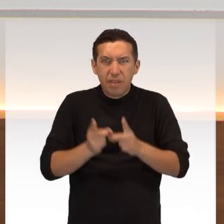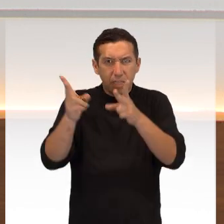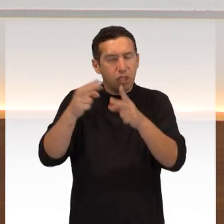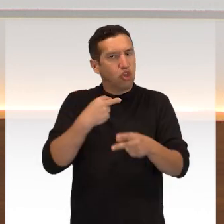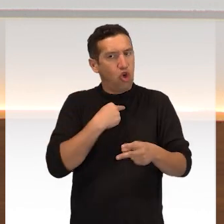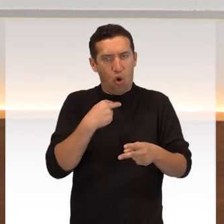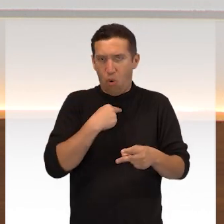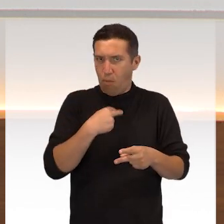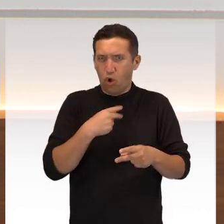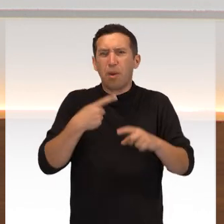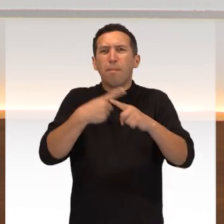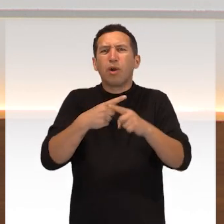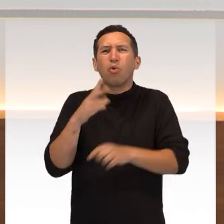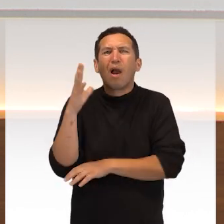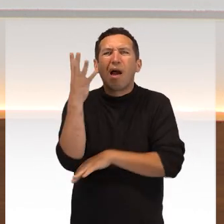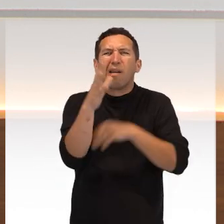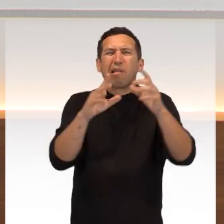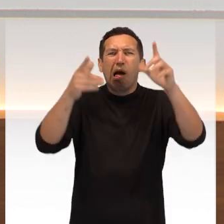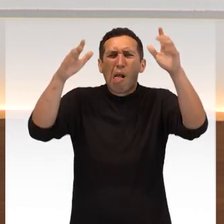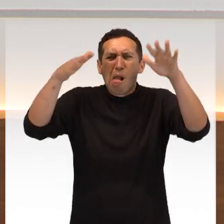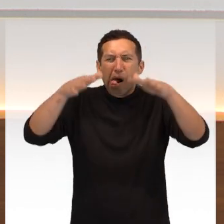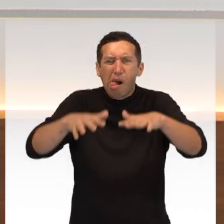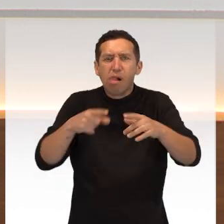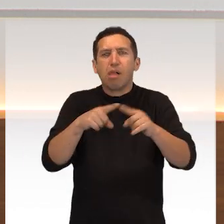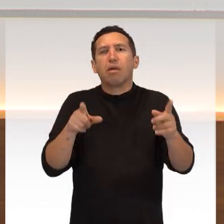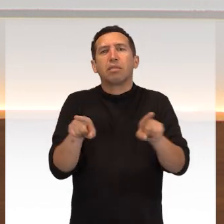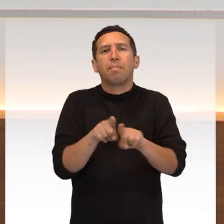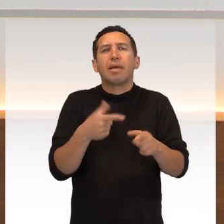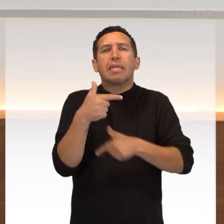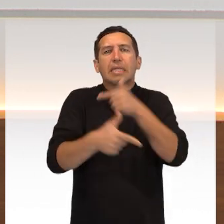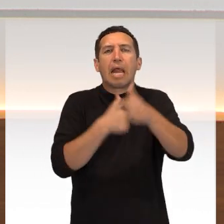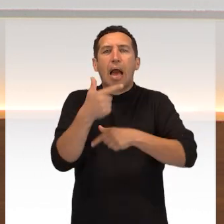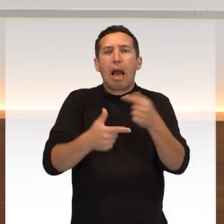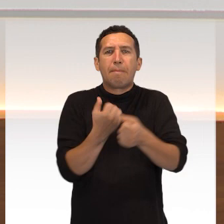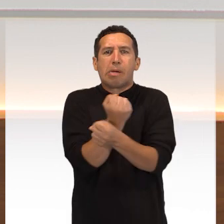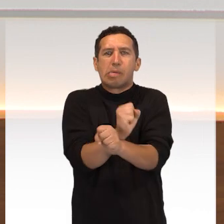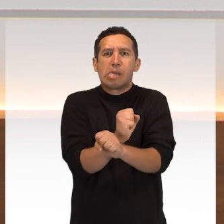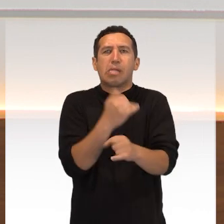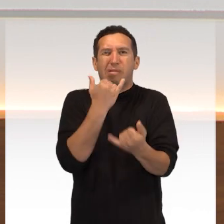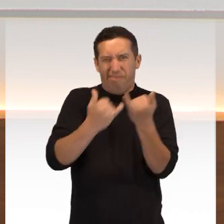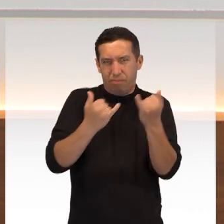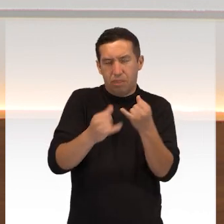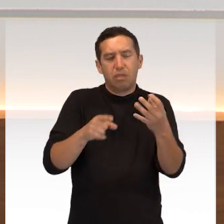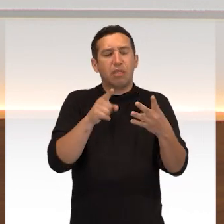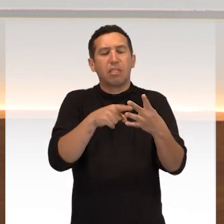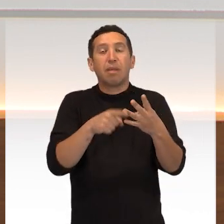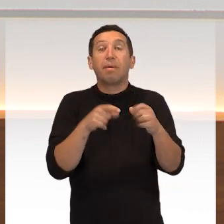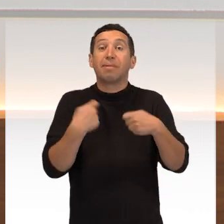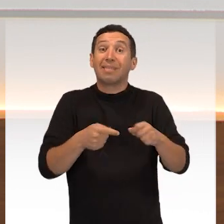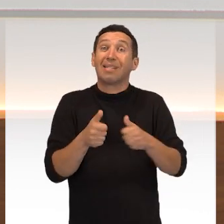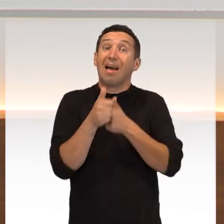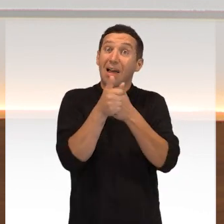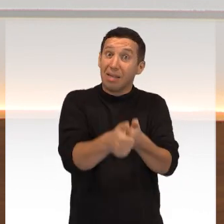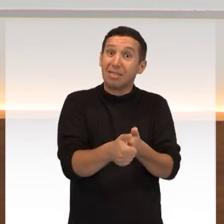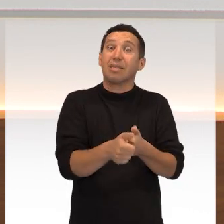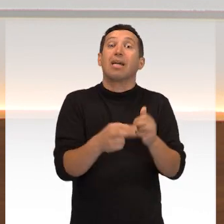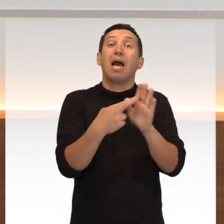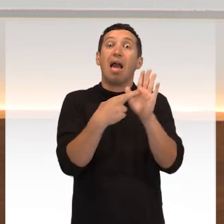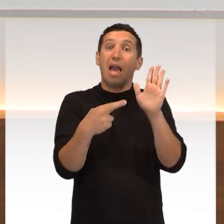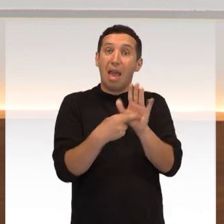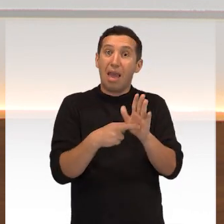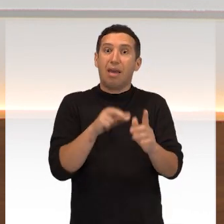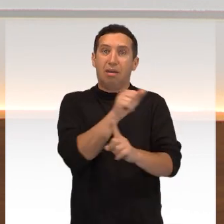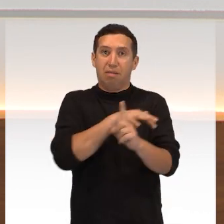animais com origem em áreas de desmatamento ilegal, de trabalho escravo ou sem regularização ambiental,